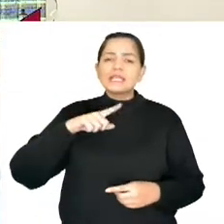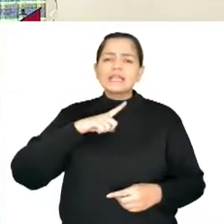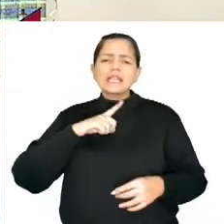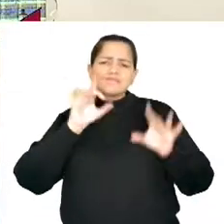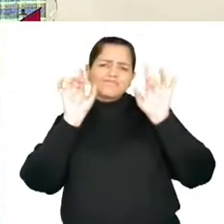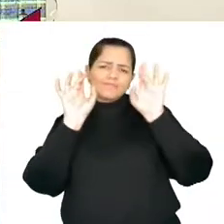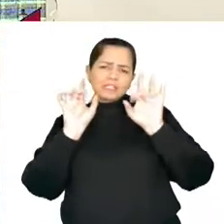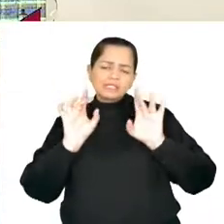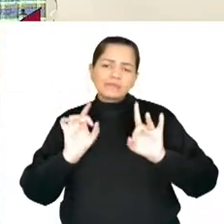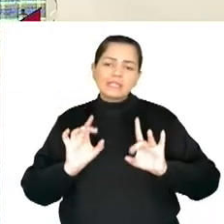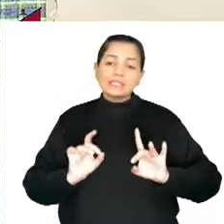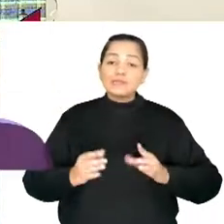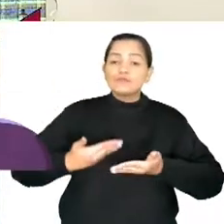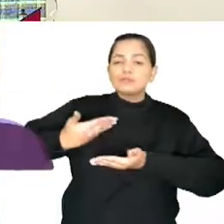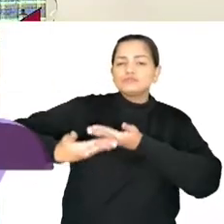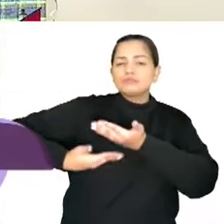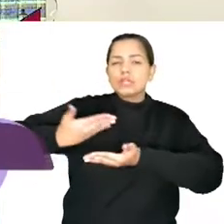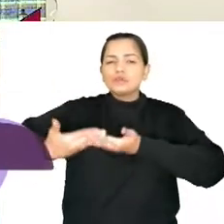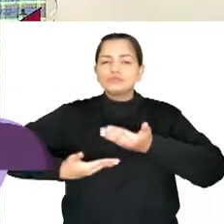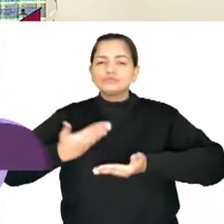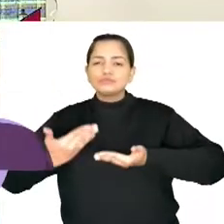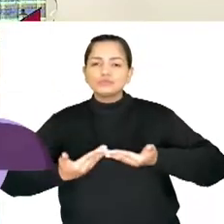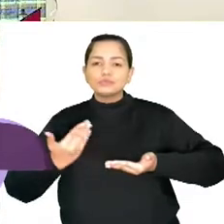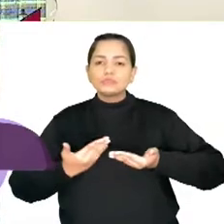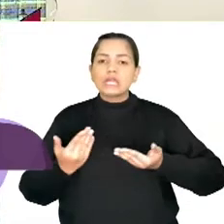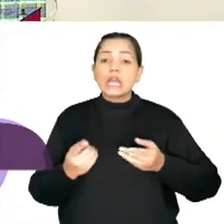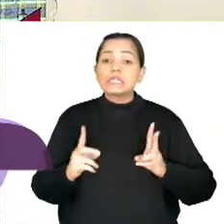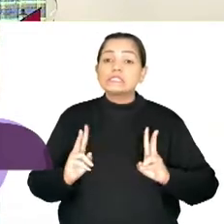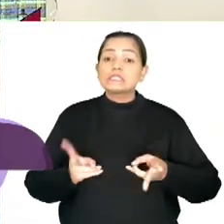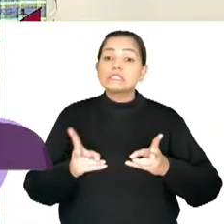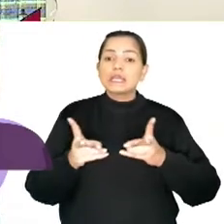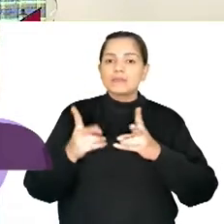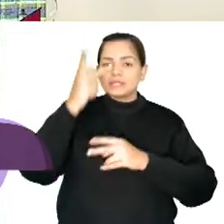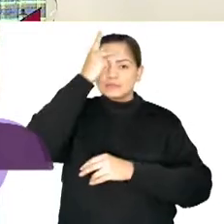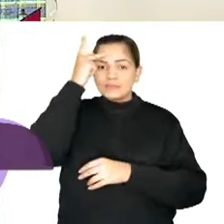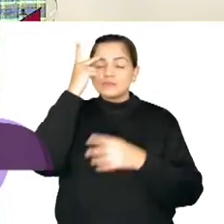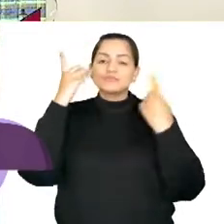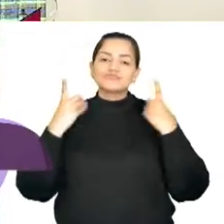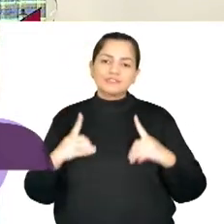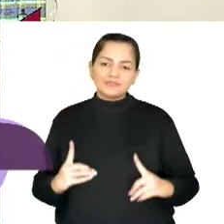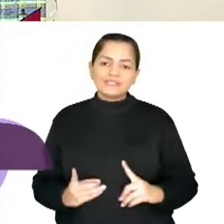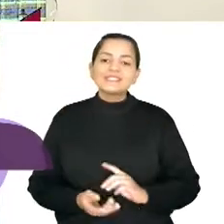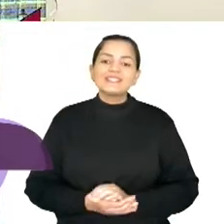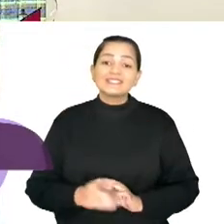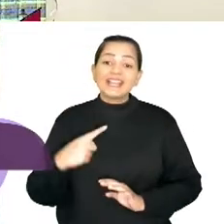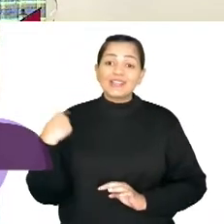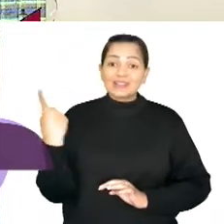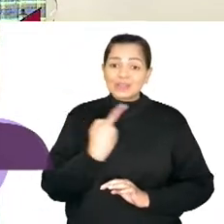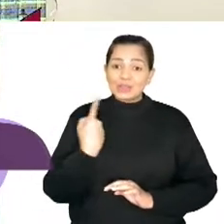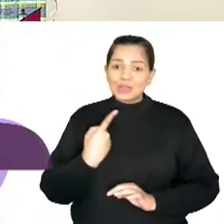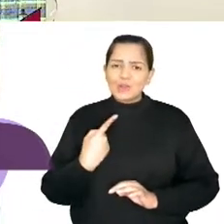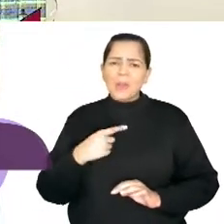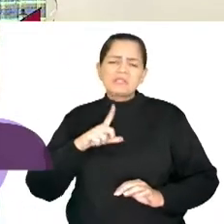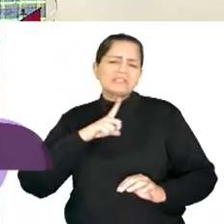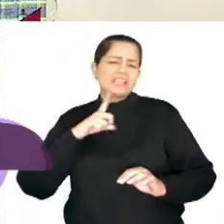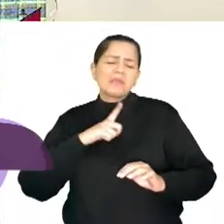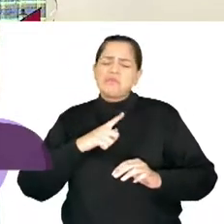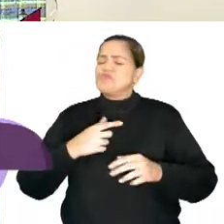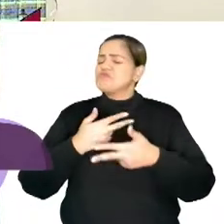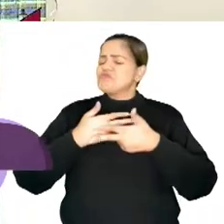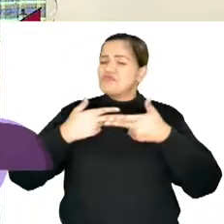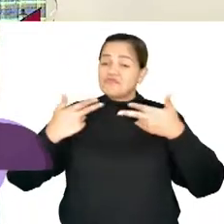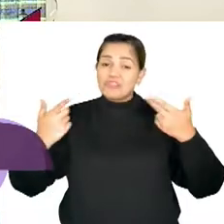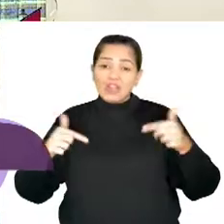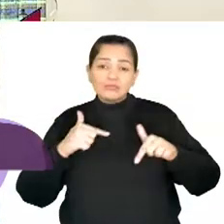que é um departamento específico, né, para tratar assuntos voltados para a pessoa com deficiência. Então, nós